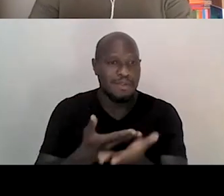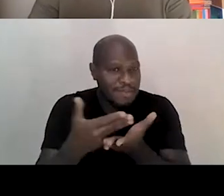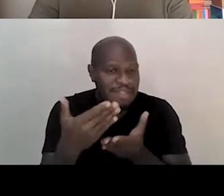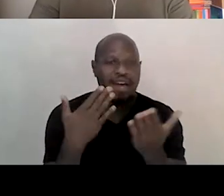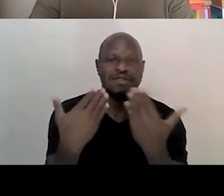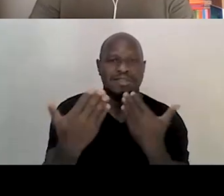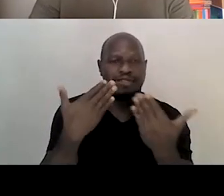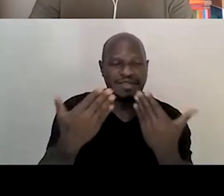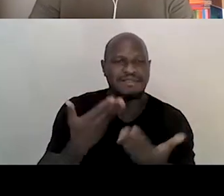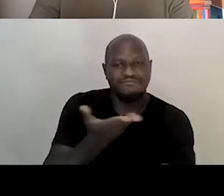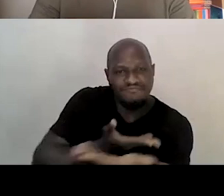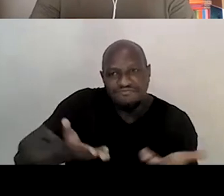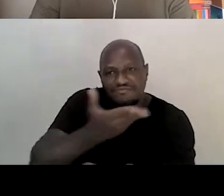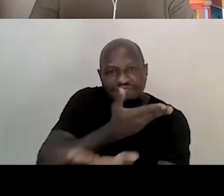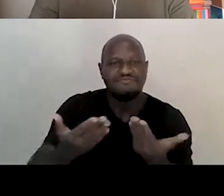conduzir essa conversa.